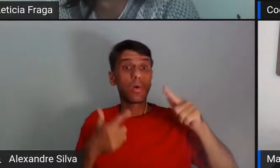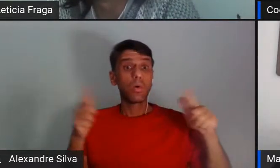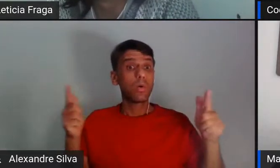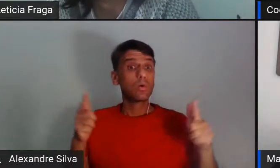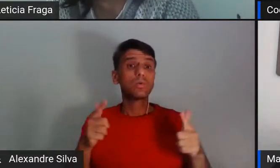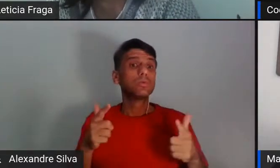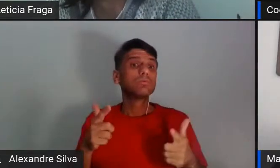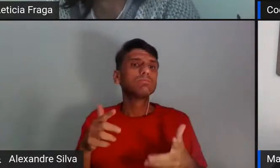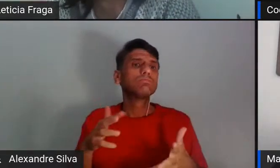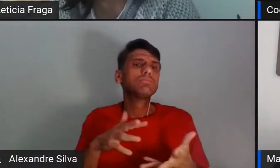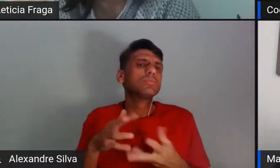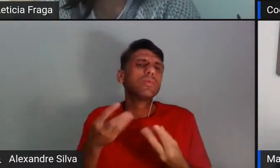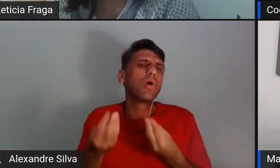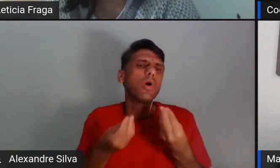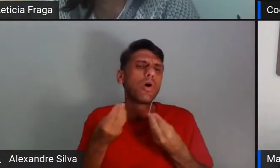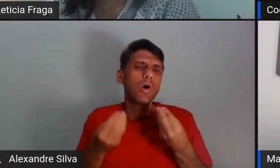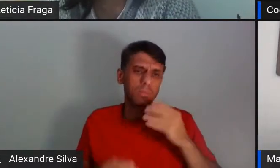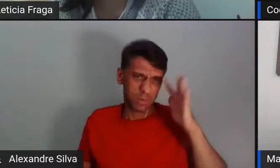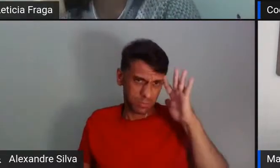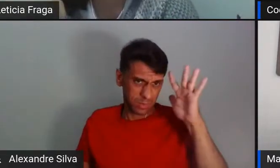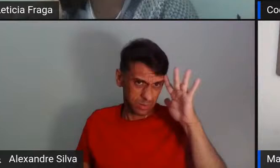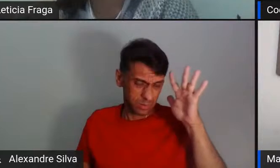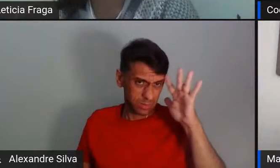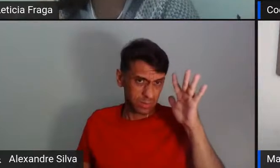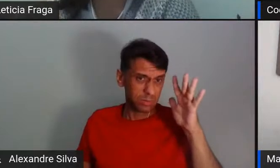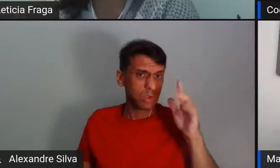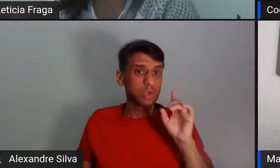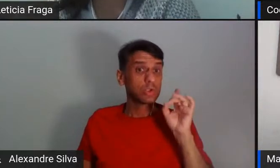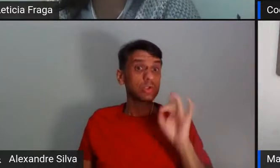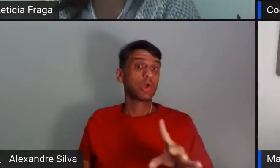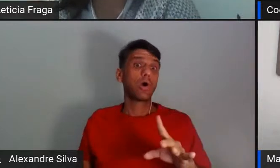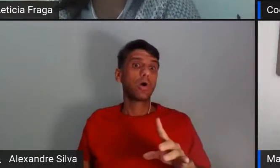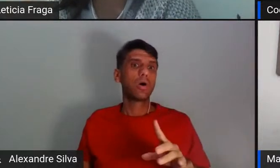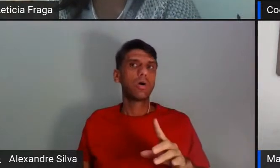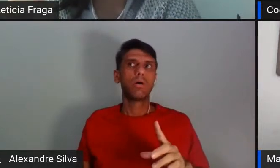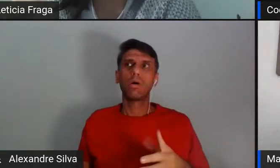só a base, na base do racional, né?